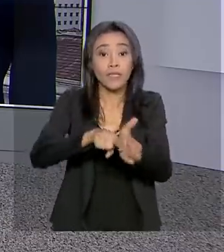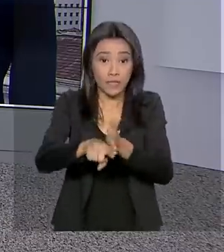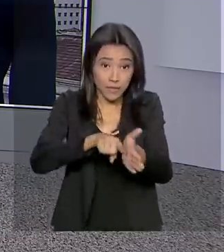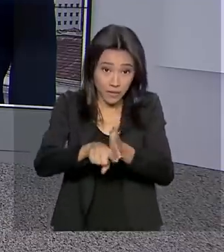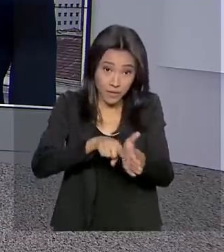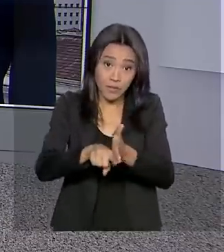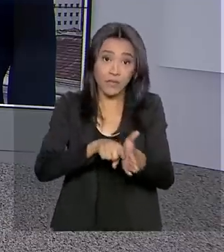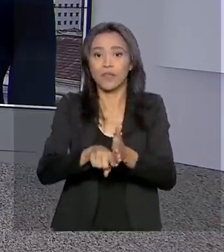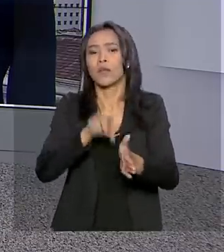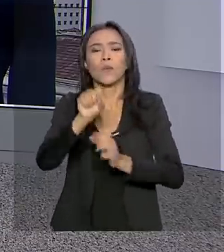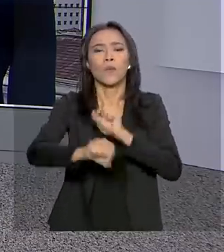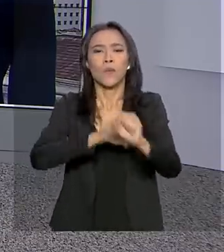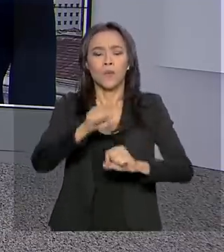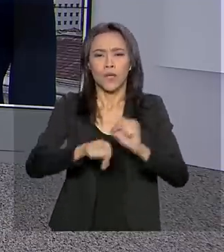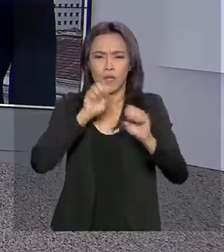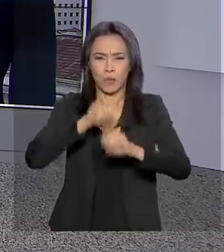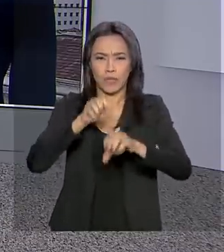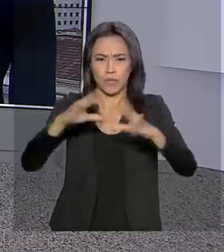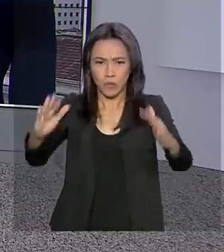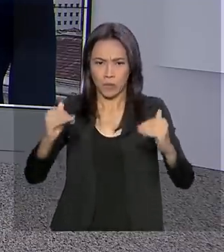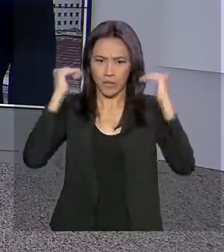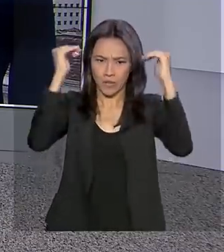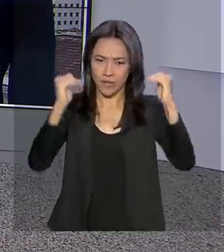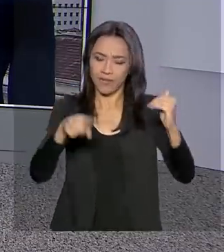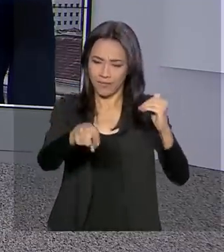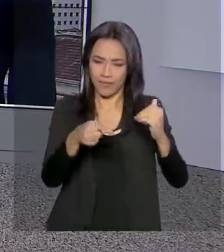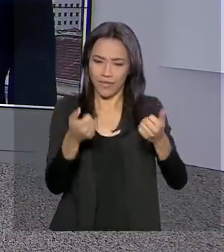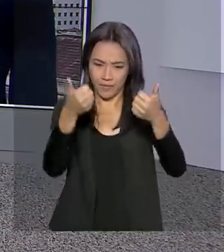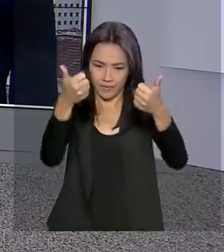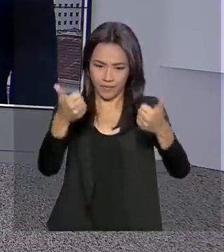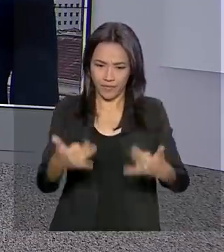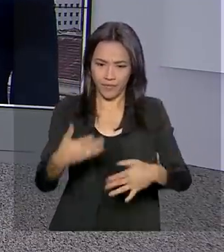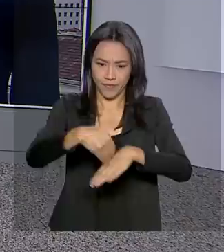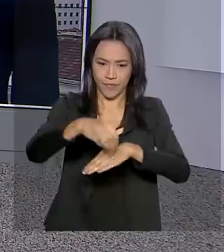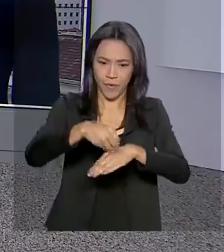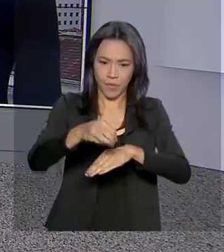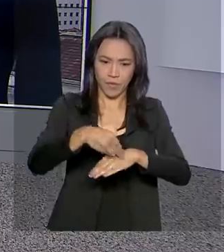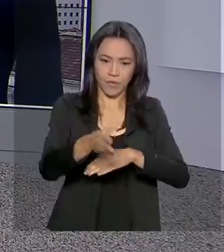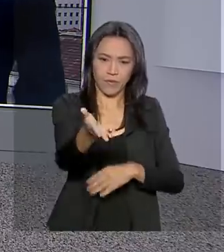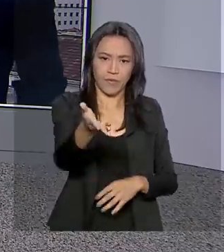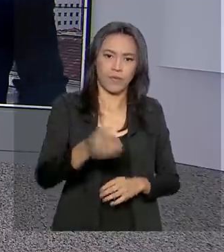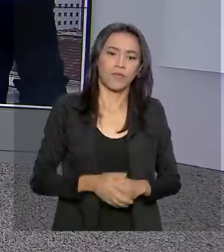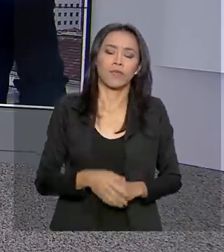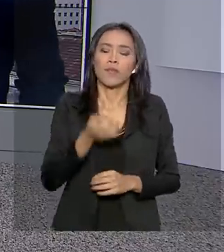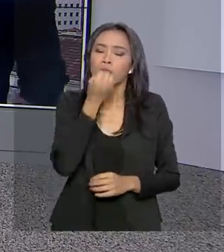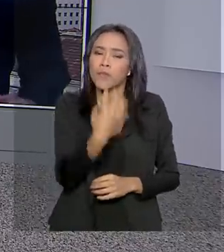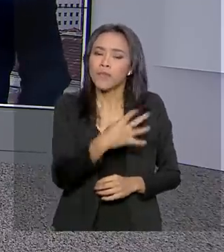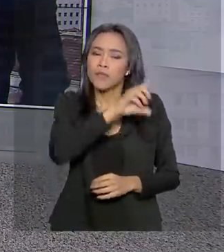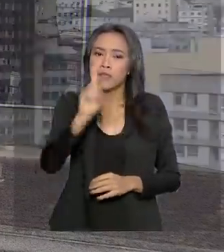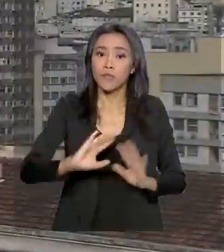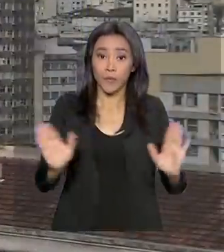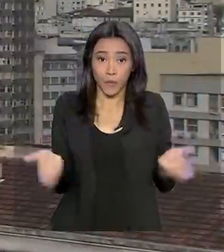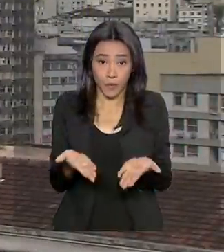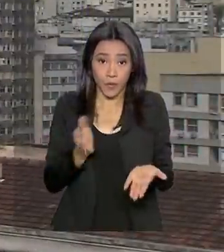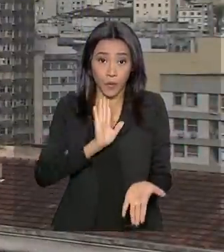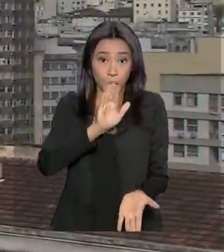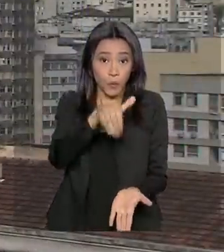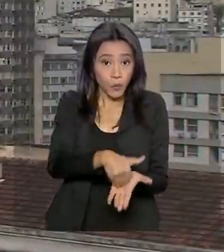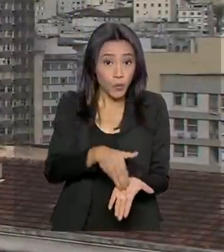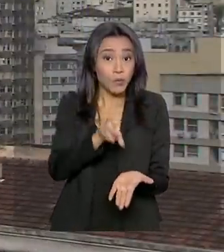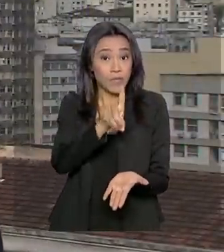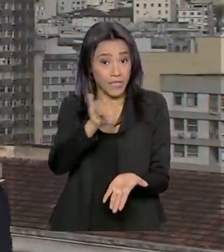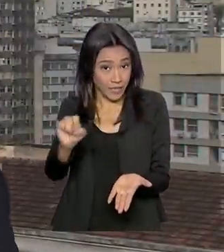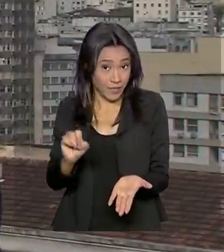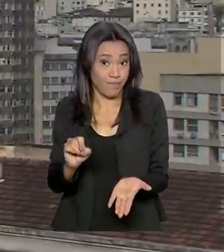Vamos a Rio de Janeiro, quem tem os detalhes é Tiago Pimenta. Bom dia, Tiago. Bom dia, Renata. Hoje é o último dia da coleta de